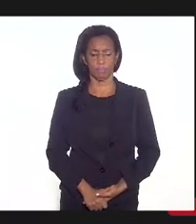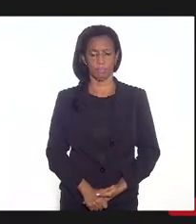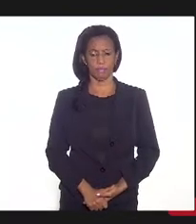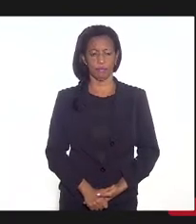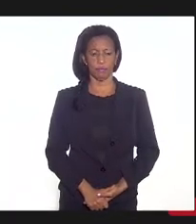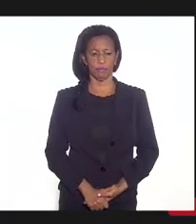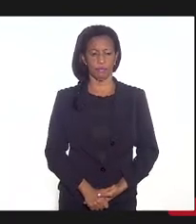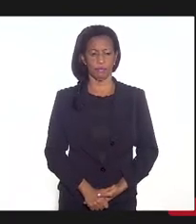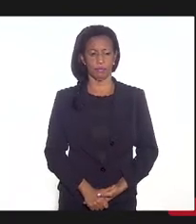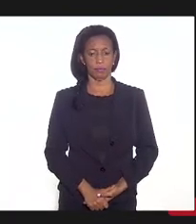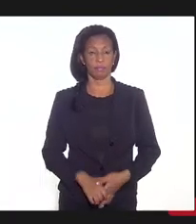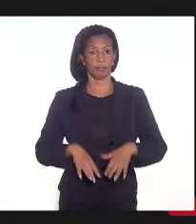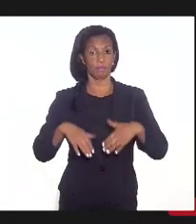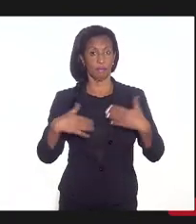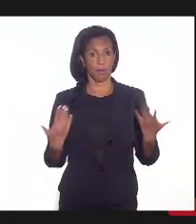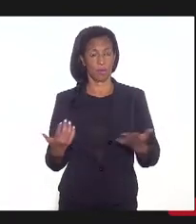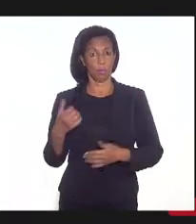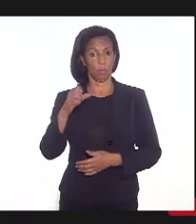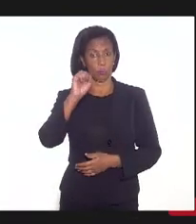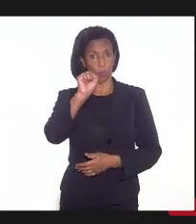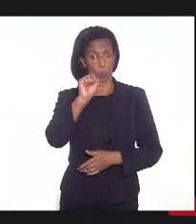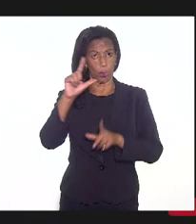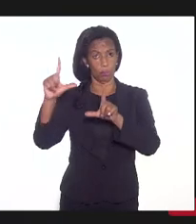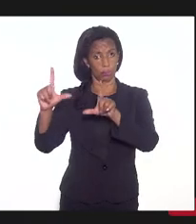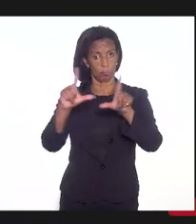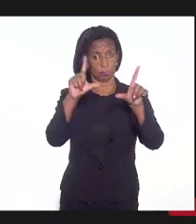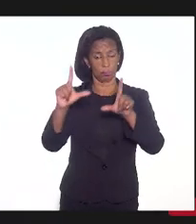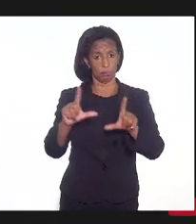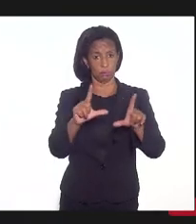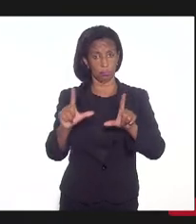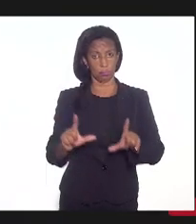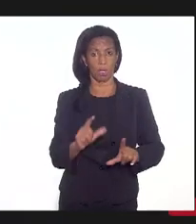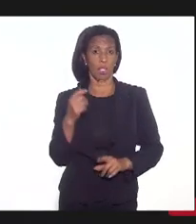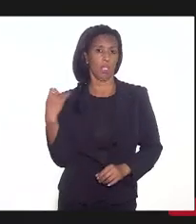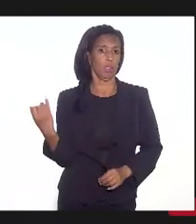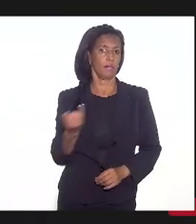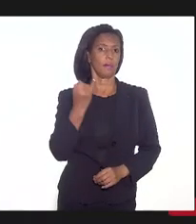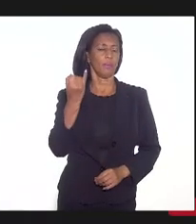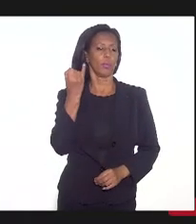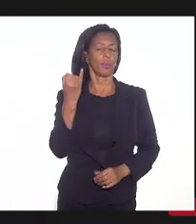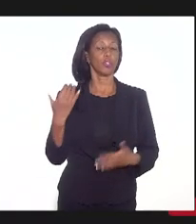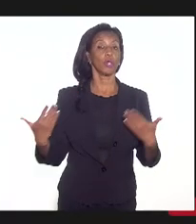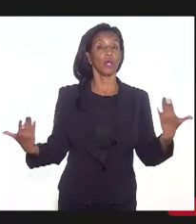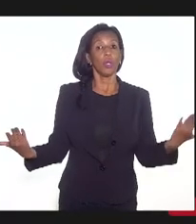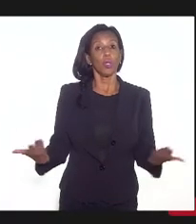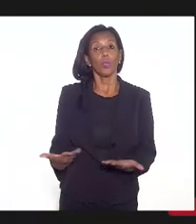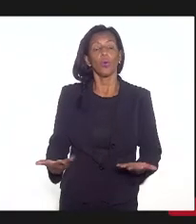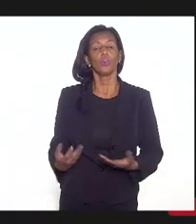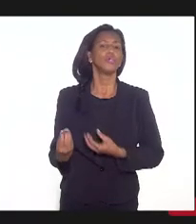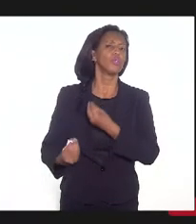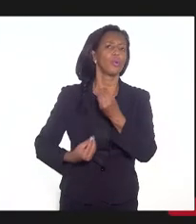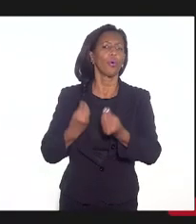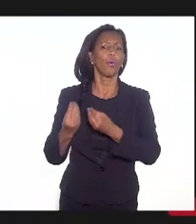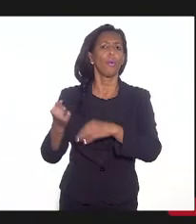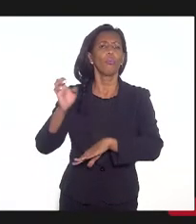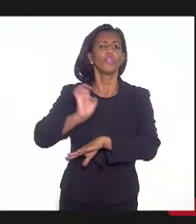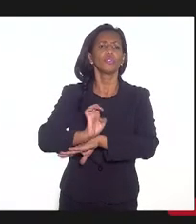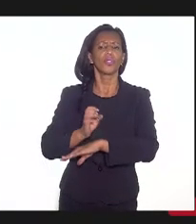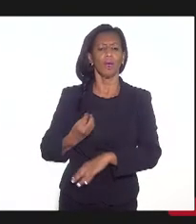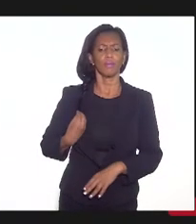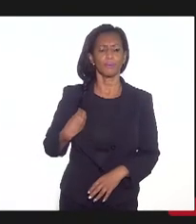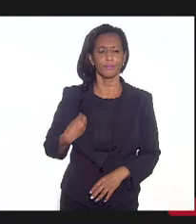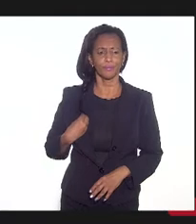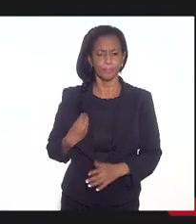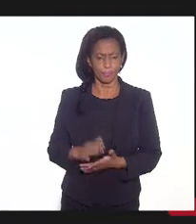Então, essas são as oito medidas importantes e aqui como é que o Estado está. percebam que boa parte